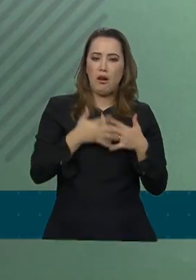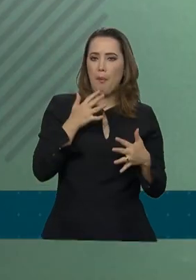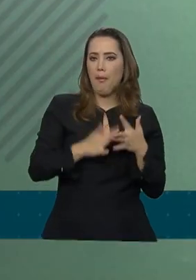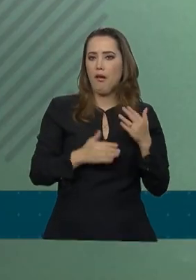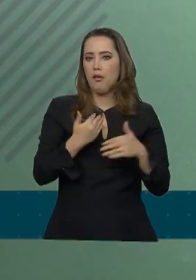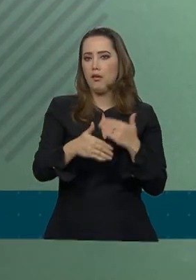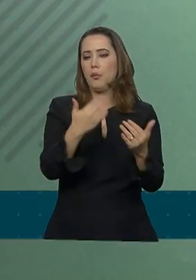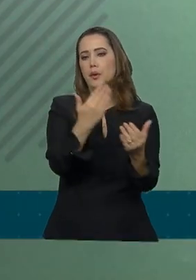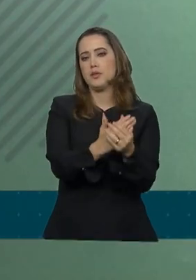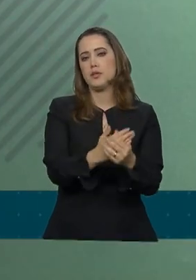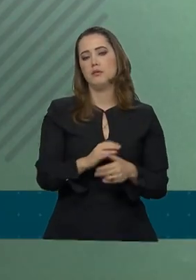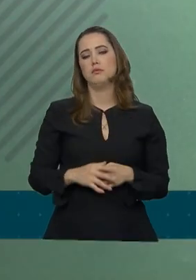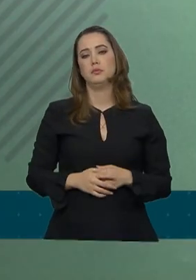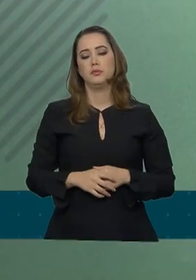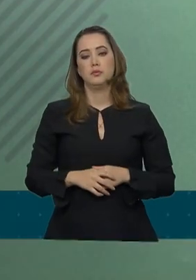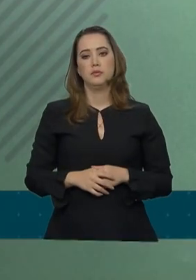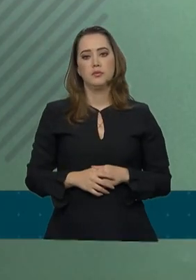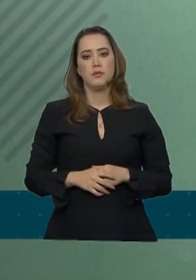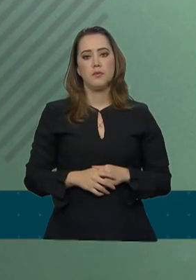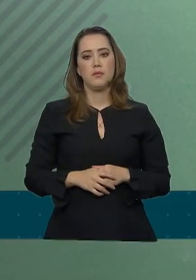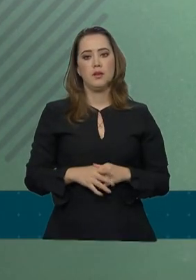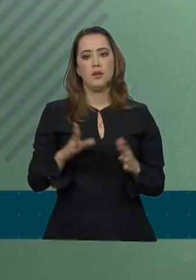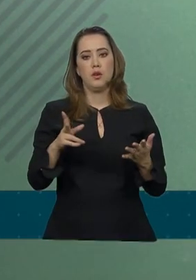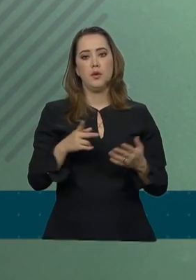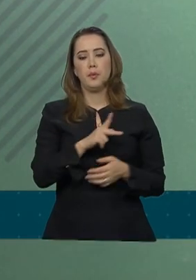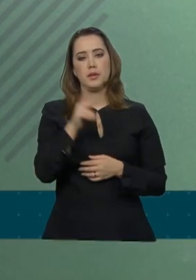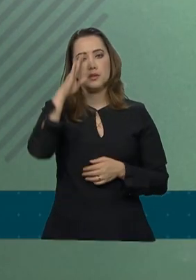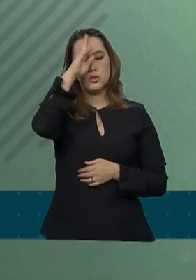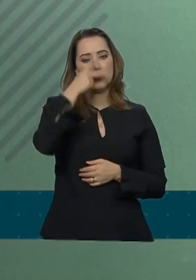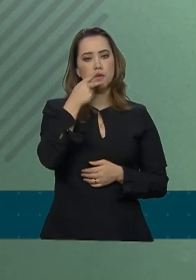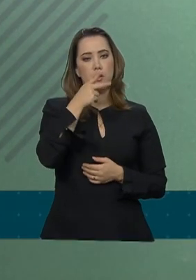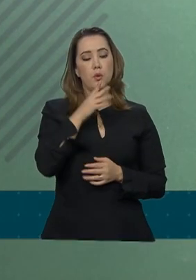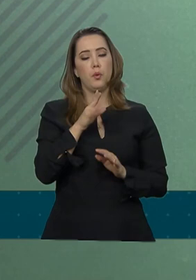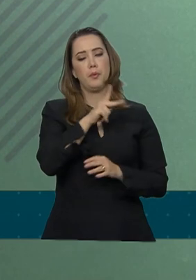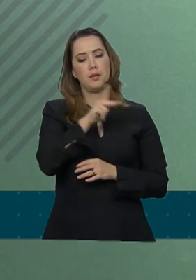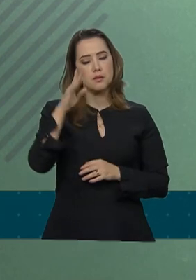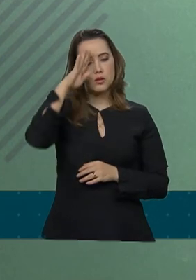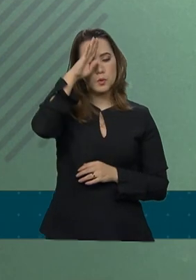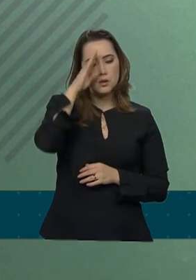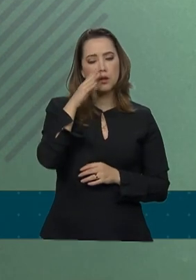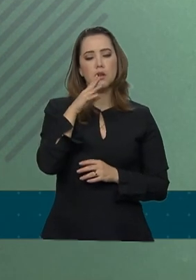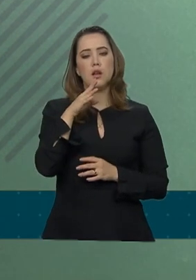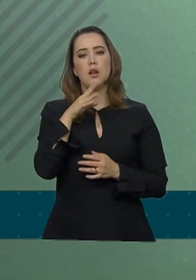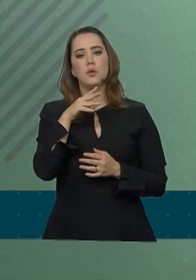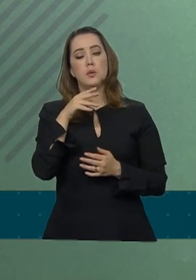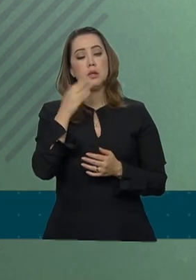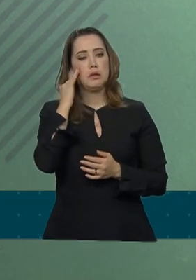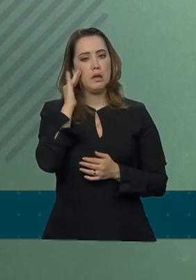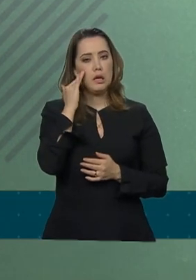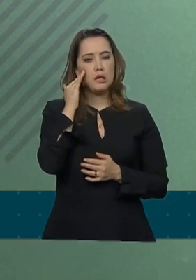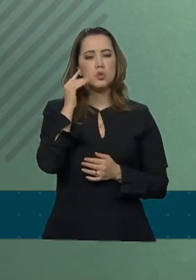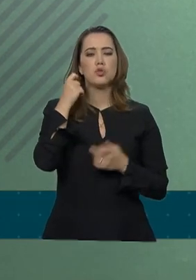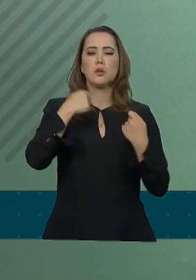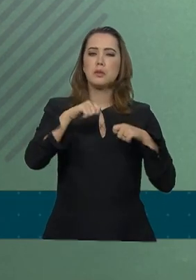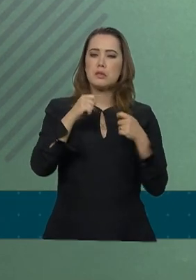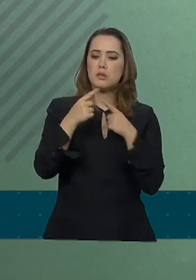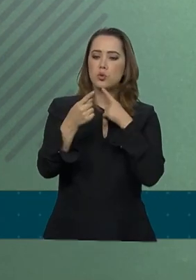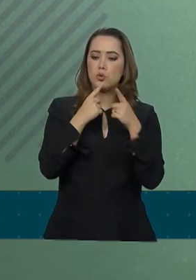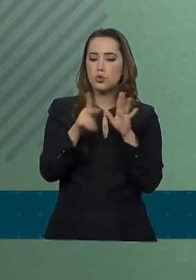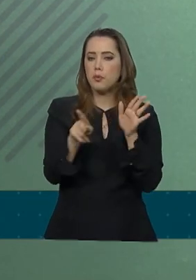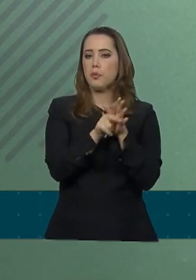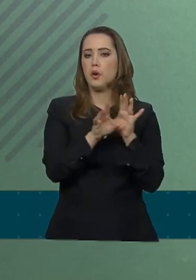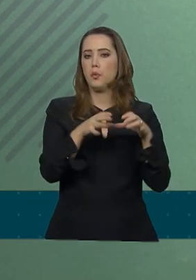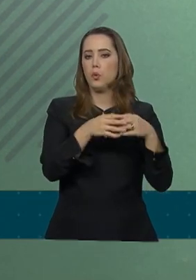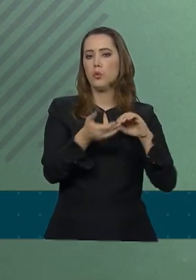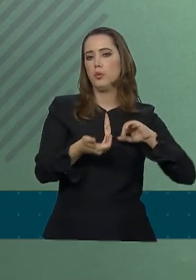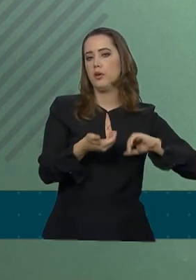presidente são as seguintes. O presidente entende que as definições finais serão tomadas por discussões propositivas dos senhores